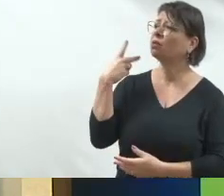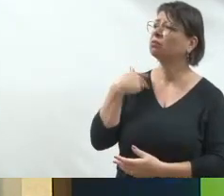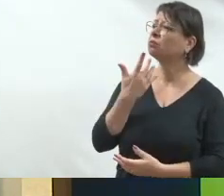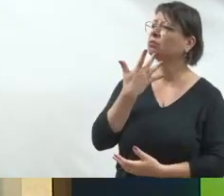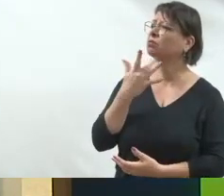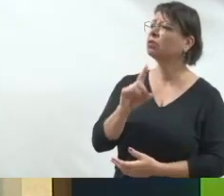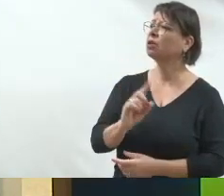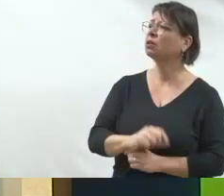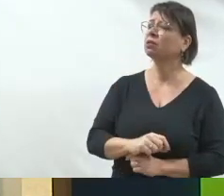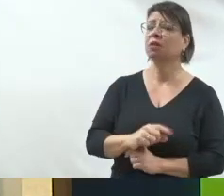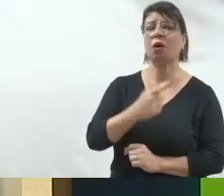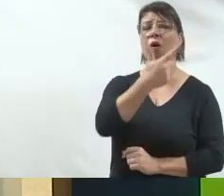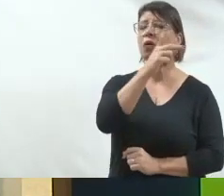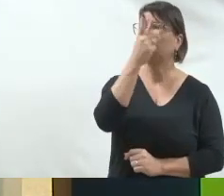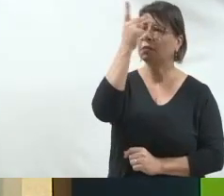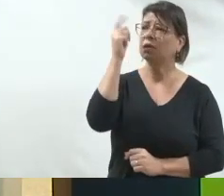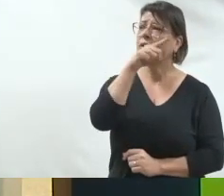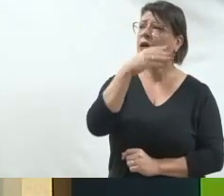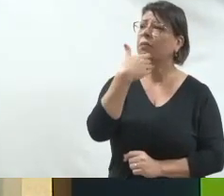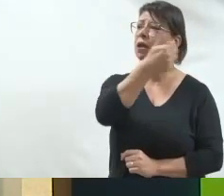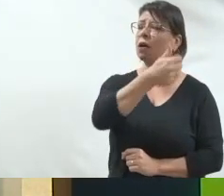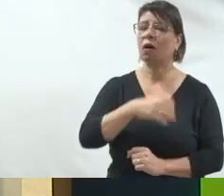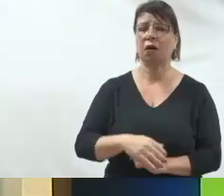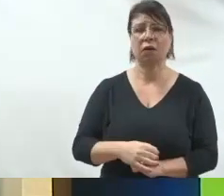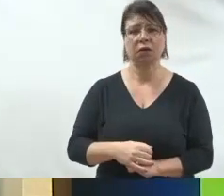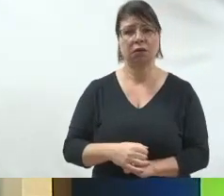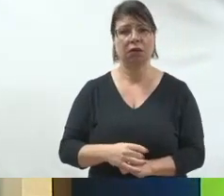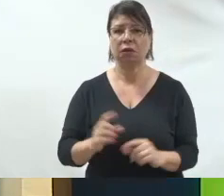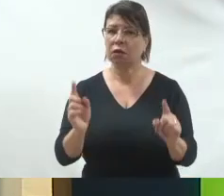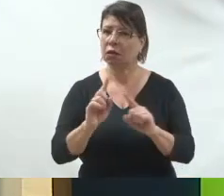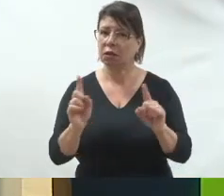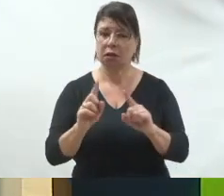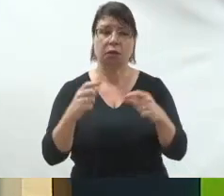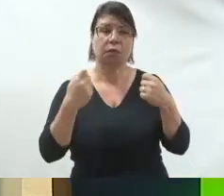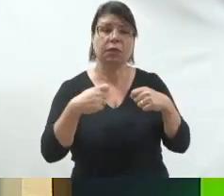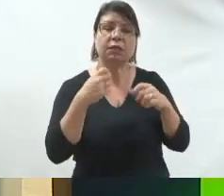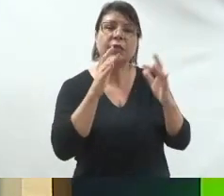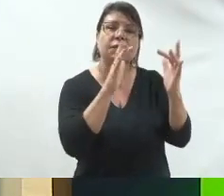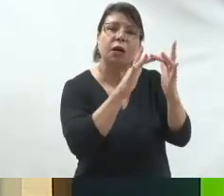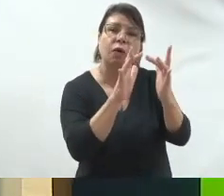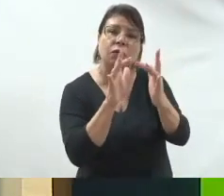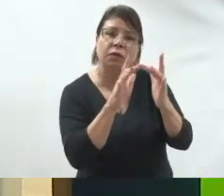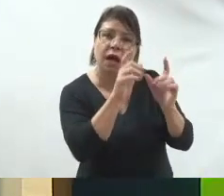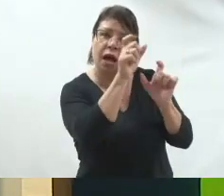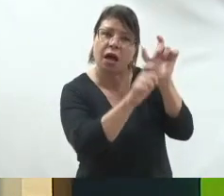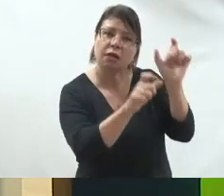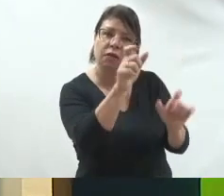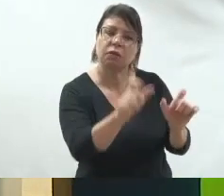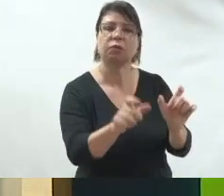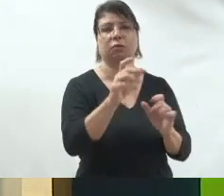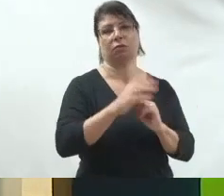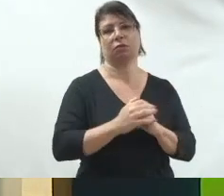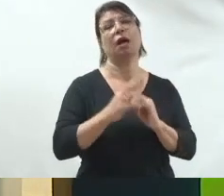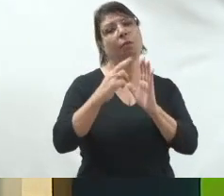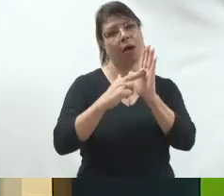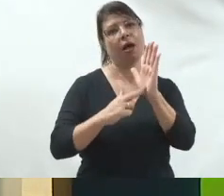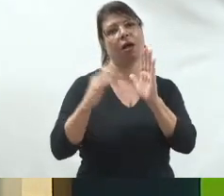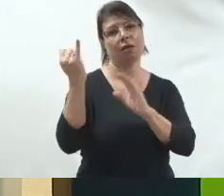posicionado dentro dessa linha, eu vou utilizá-lo, é muito melhor eu utilizar dessa forma. Então, regra da importância, o momento de parar agora é esse.